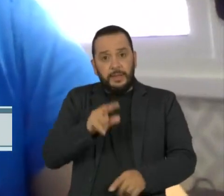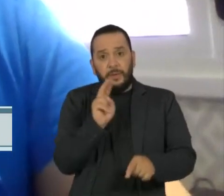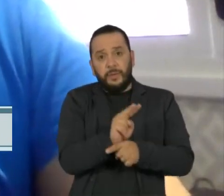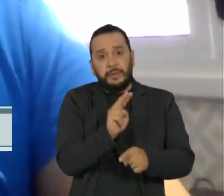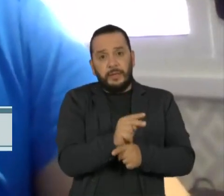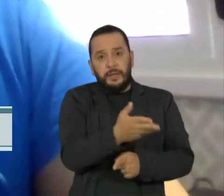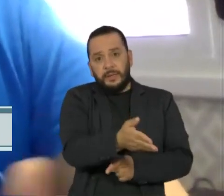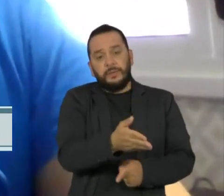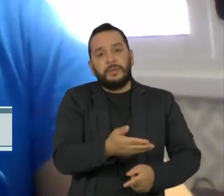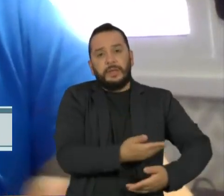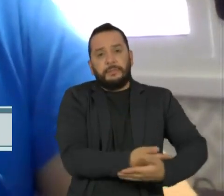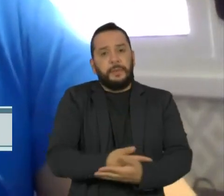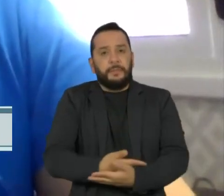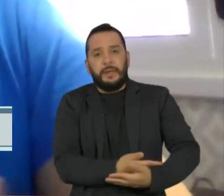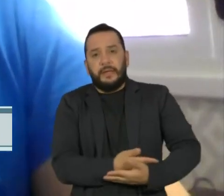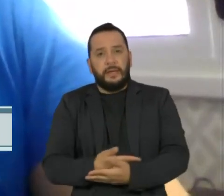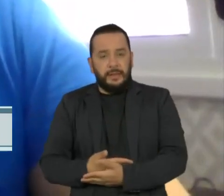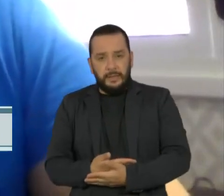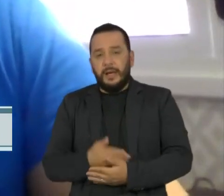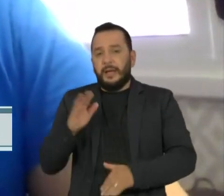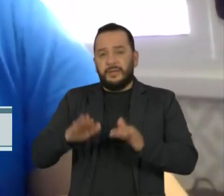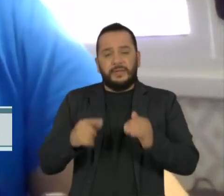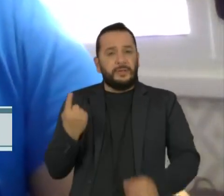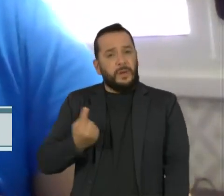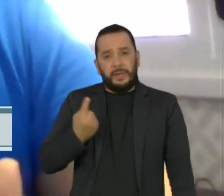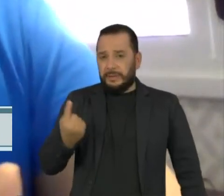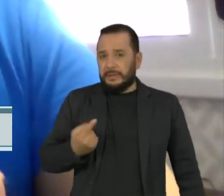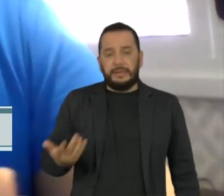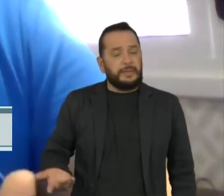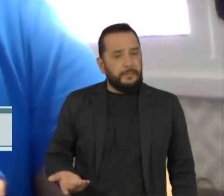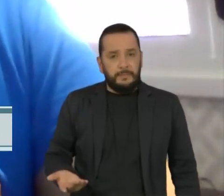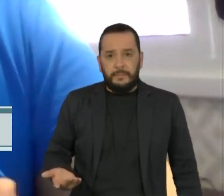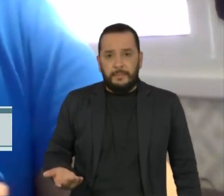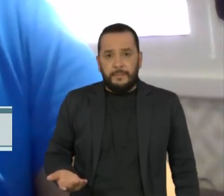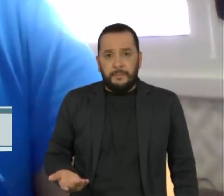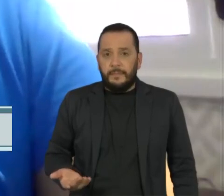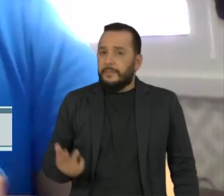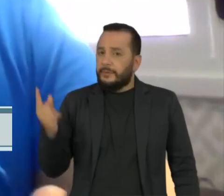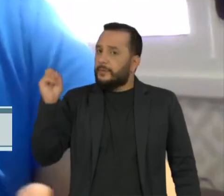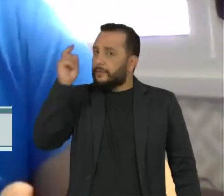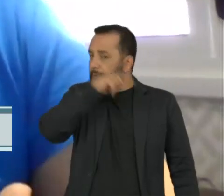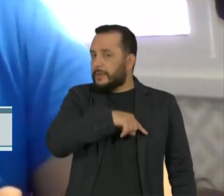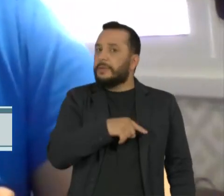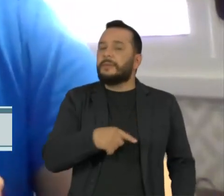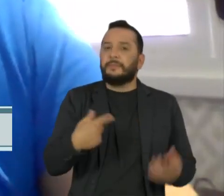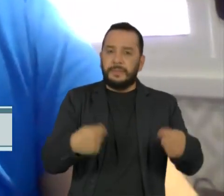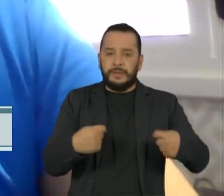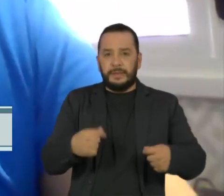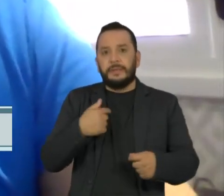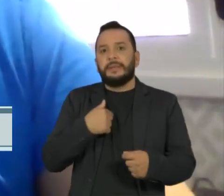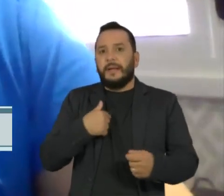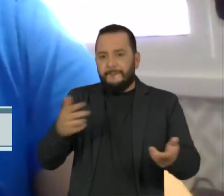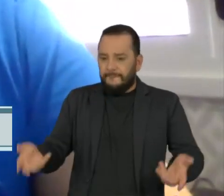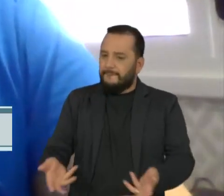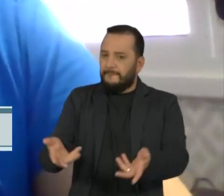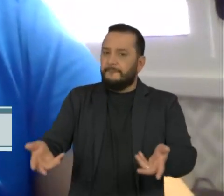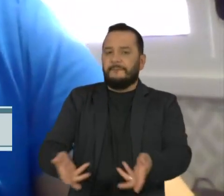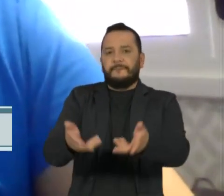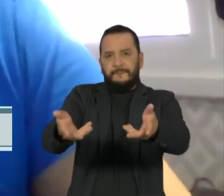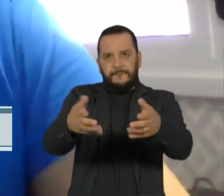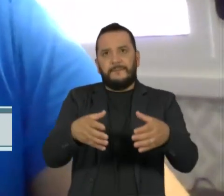criança, muitas vezes sozinha também. E aí, então, a gente precisa de mais atenção ainda a